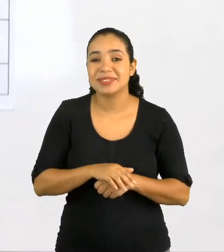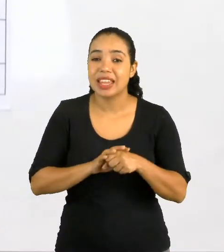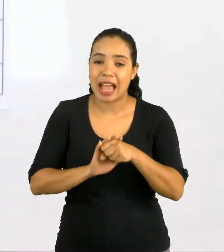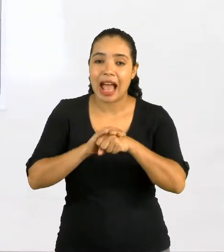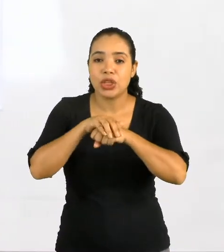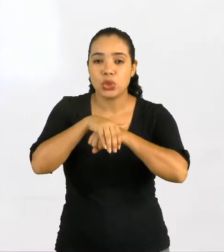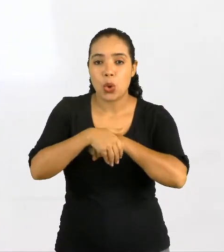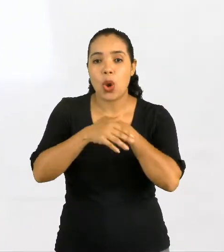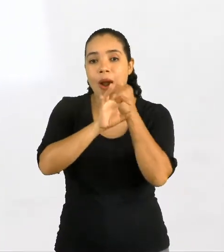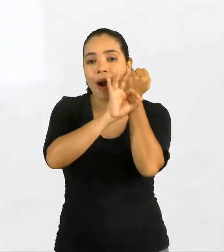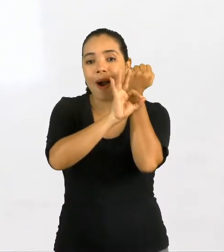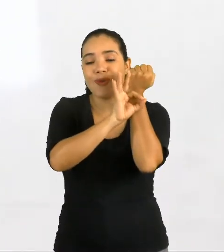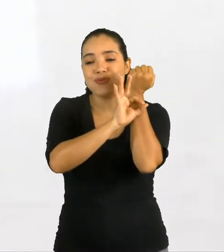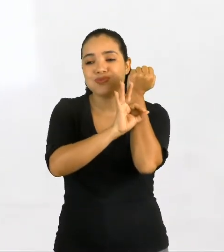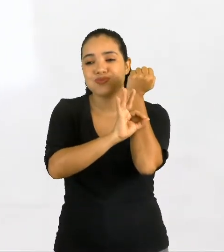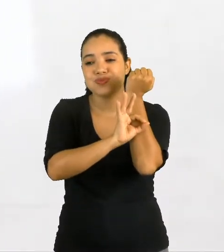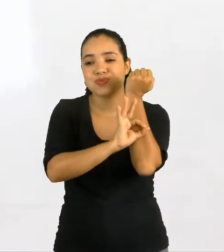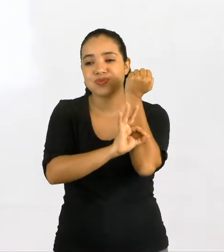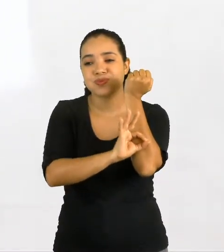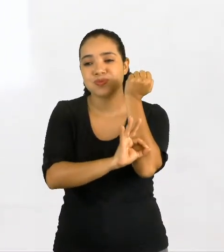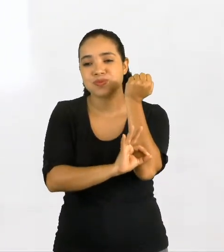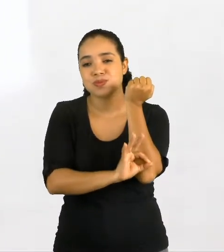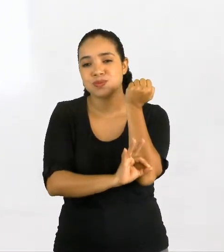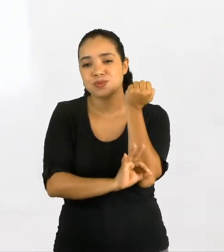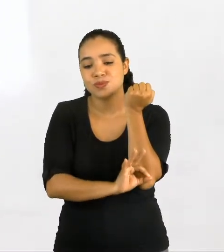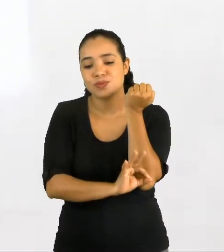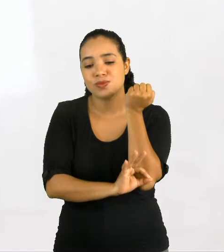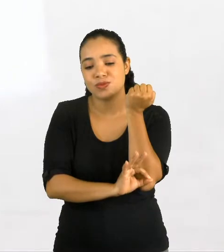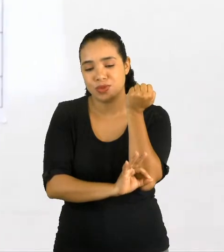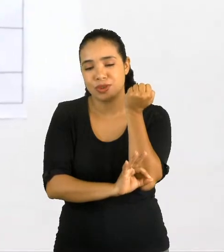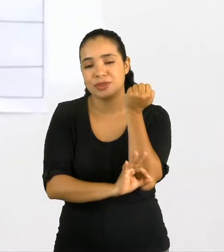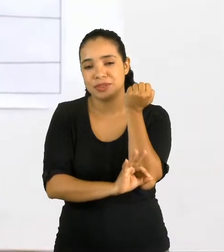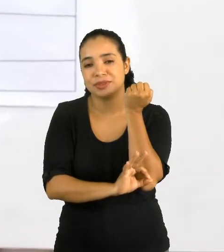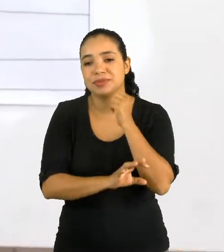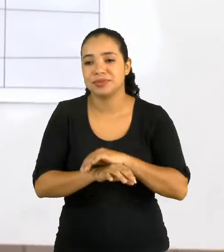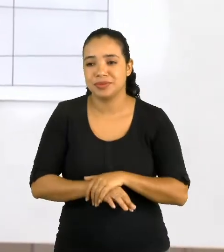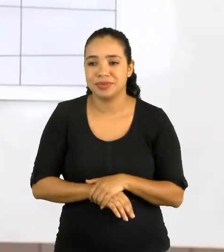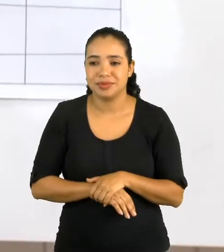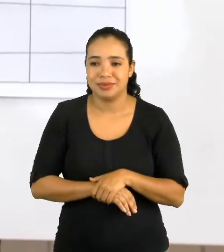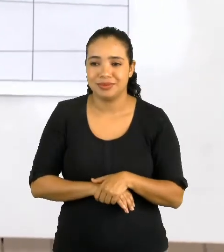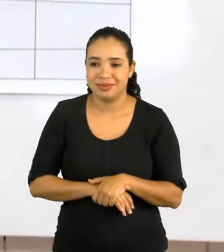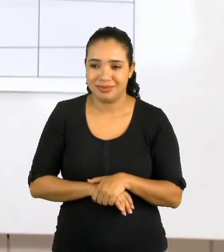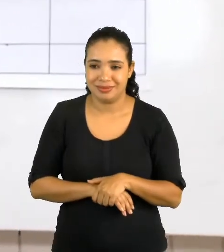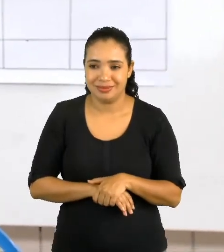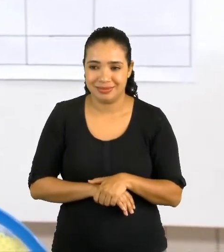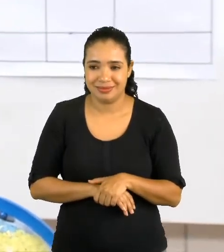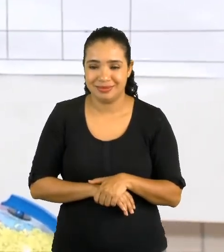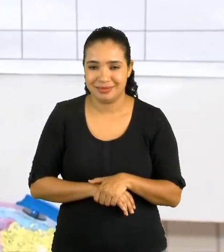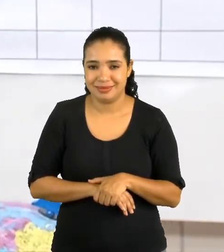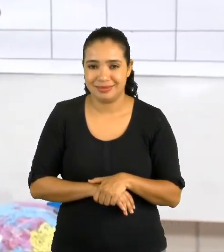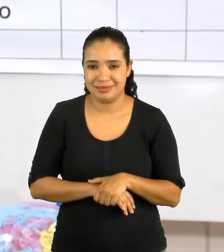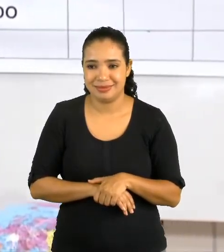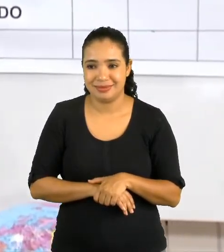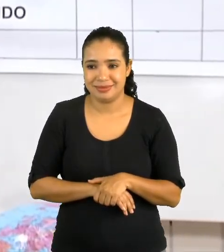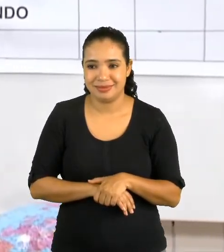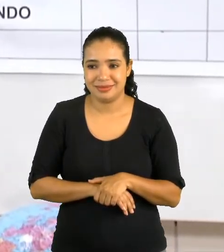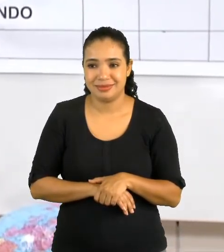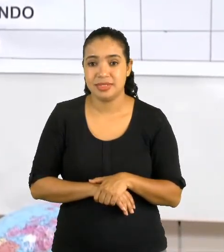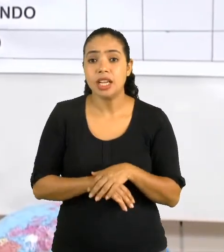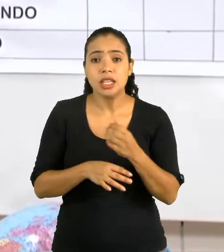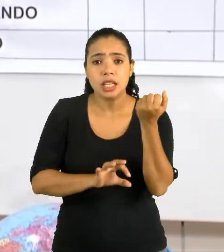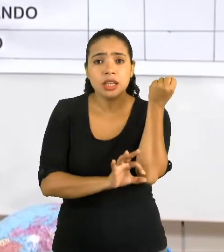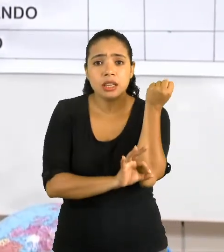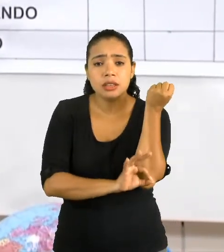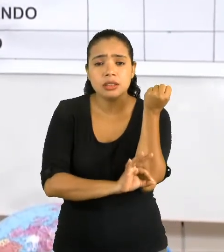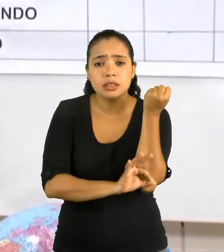noite. É à noite que a temperatura cai um pouco. E o